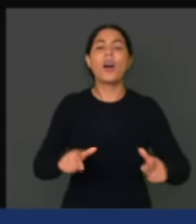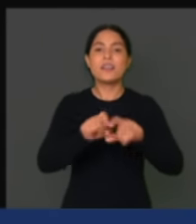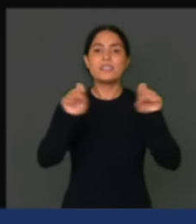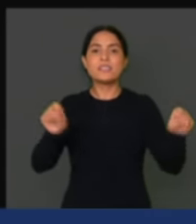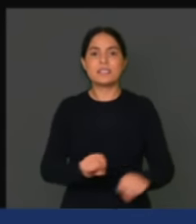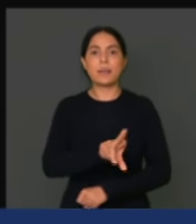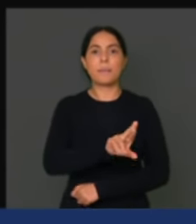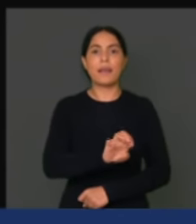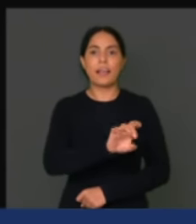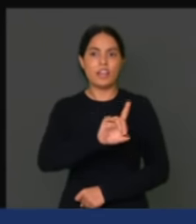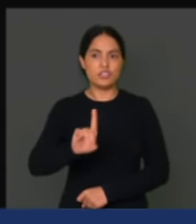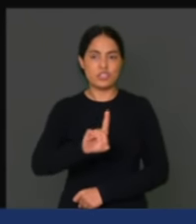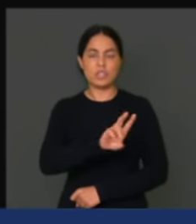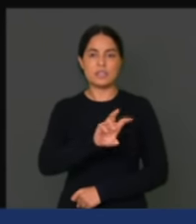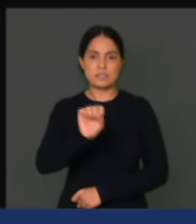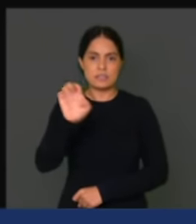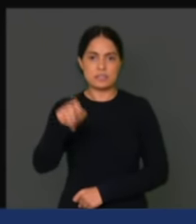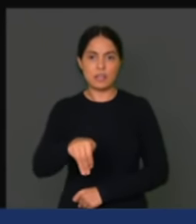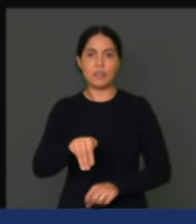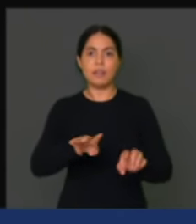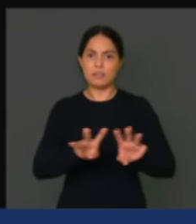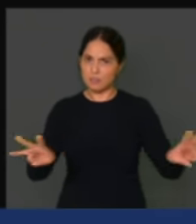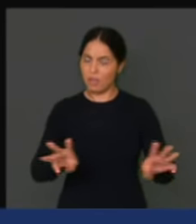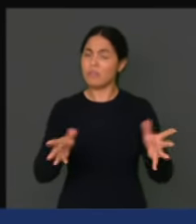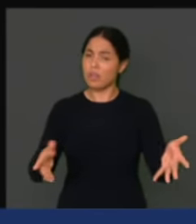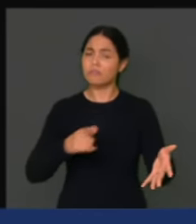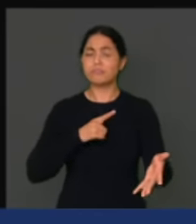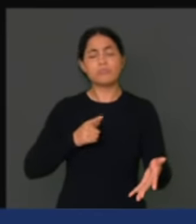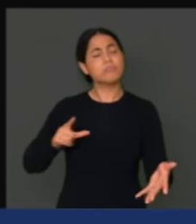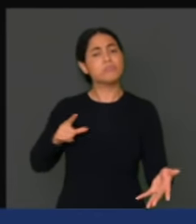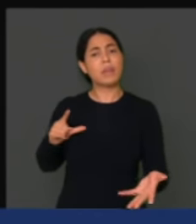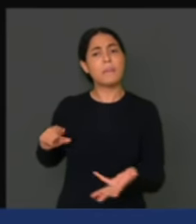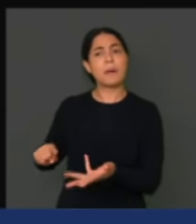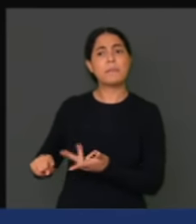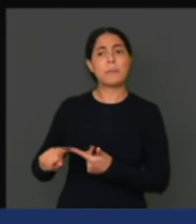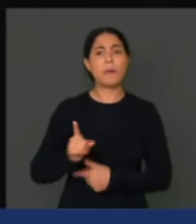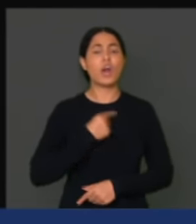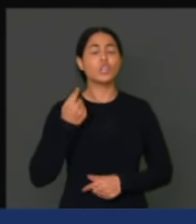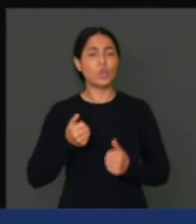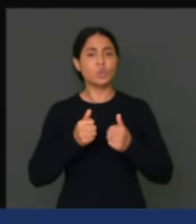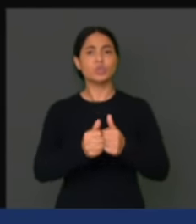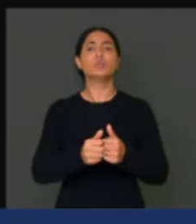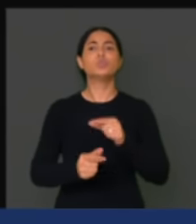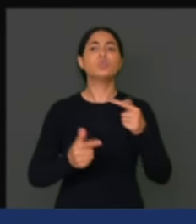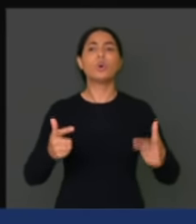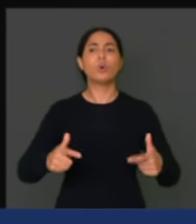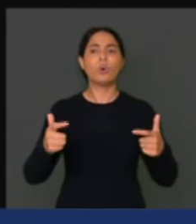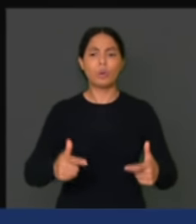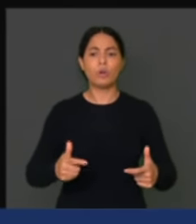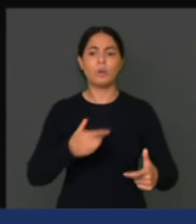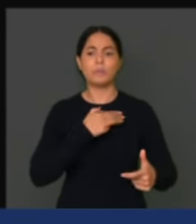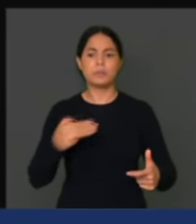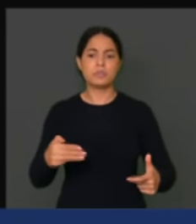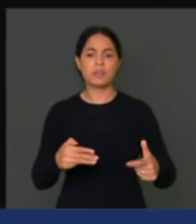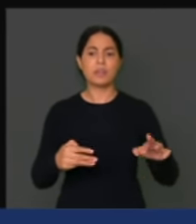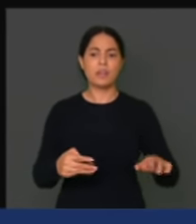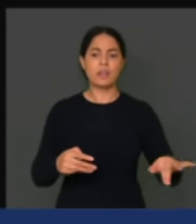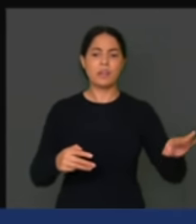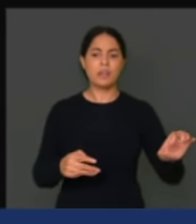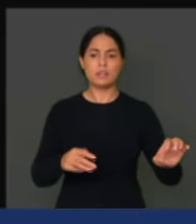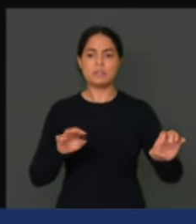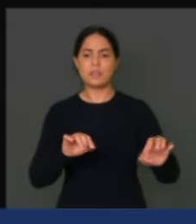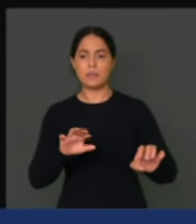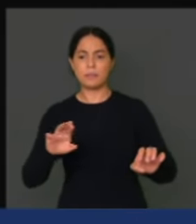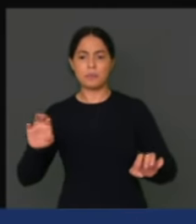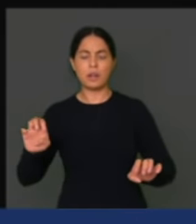Nós estamos acompanhando, junto ao Ministério da Economia, junto ao GREI, junto ao SEBRAE, para que, em breve tempo, todos os empreendedores do século